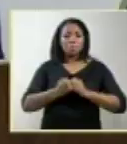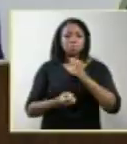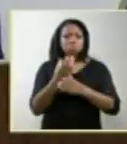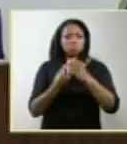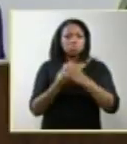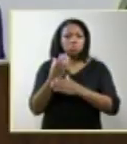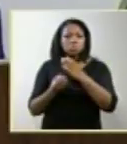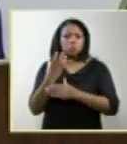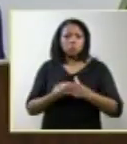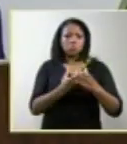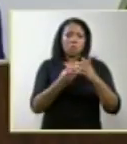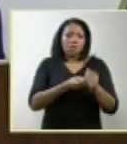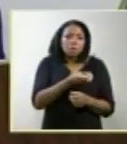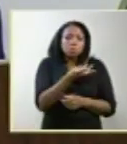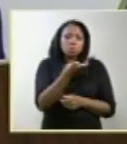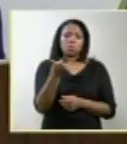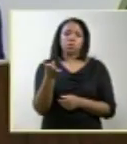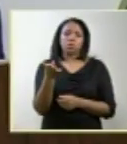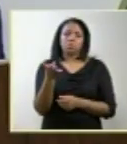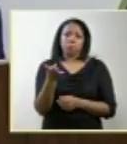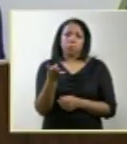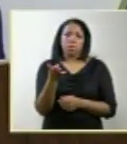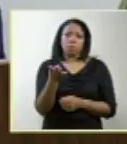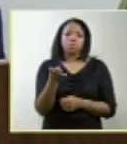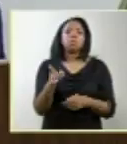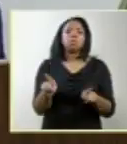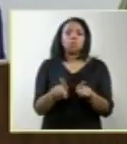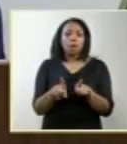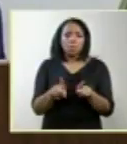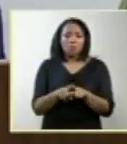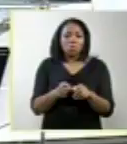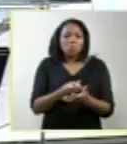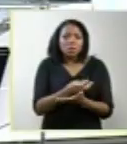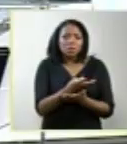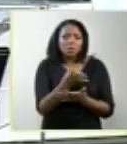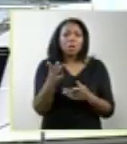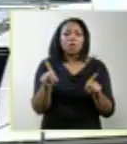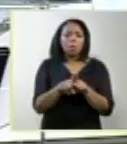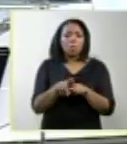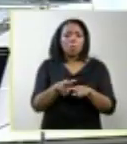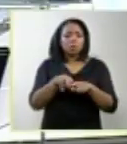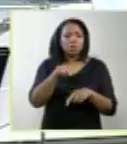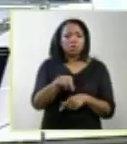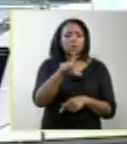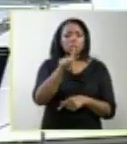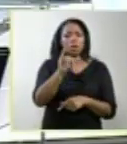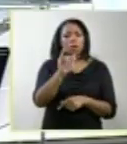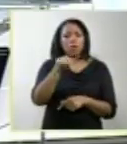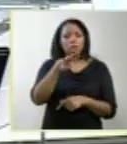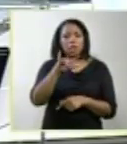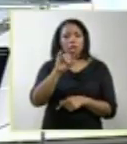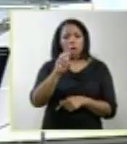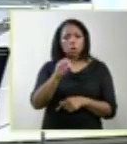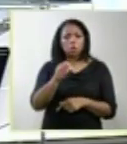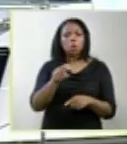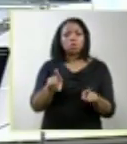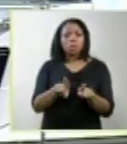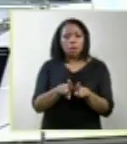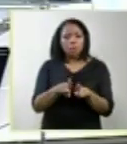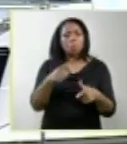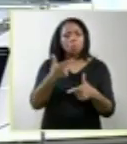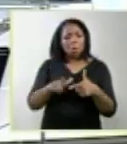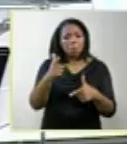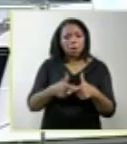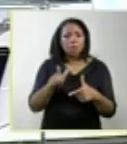vez mais essa quantidade, tornando-se, então, uma quantidade enorme de líquido amniótico. E, obviamente, que isso pode trazer algumas repercussões,